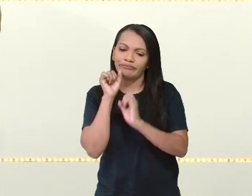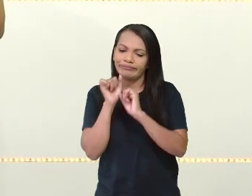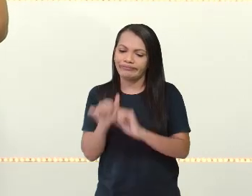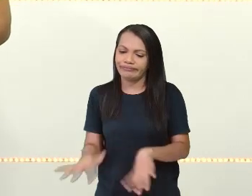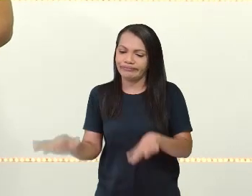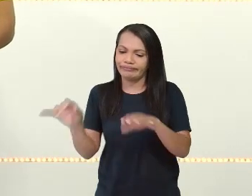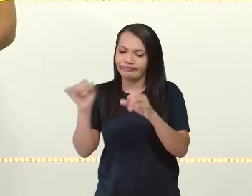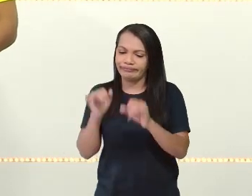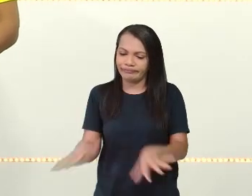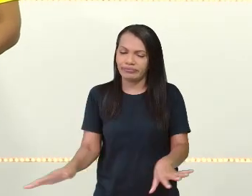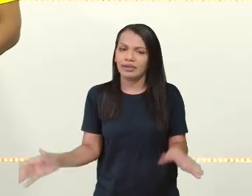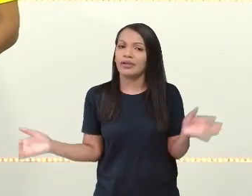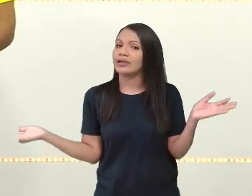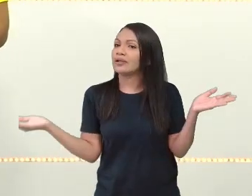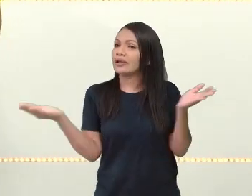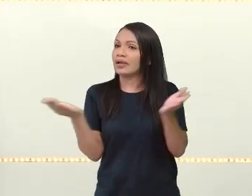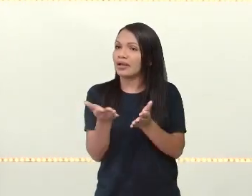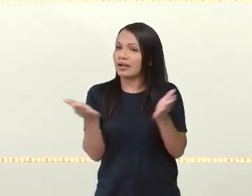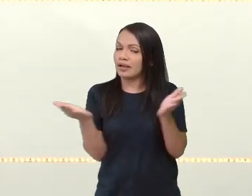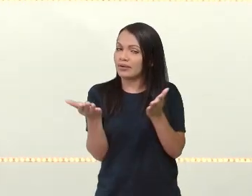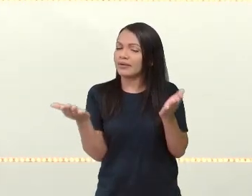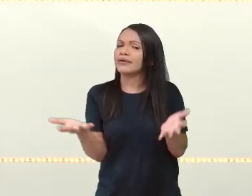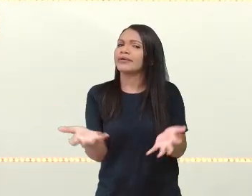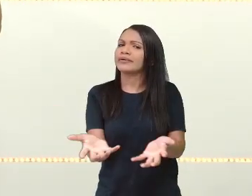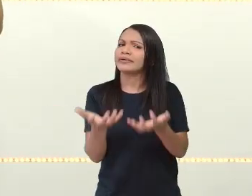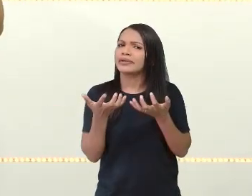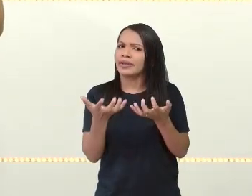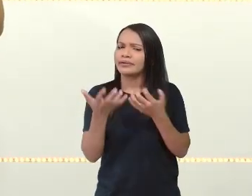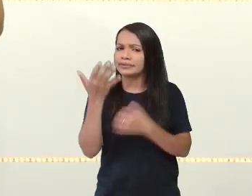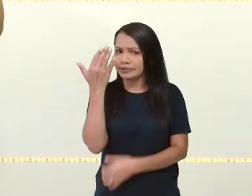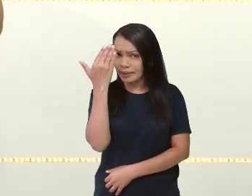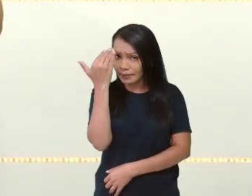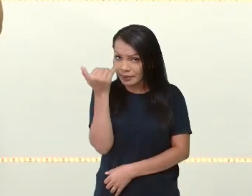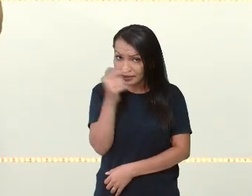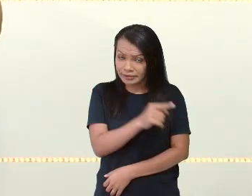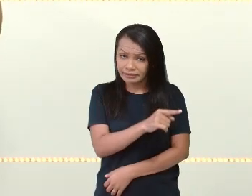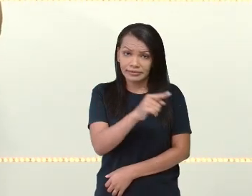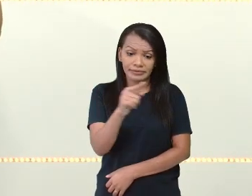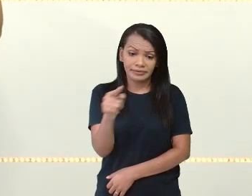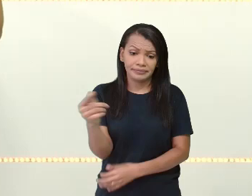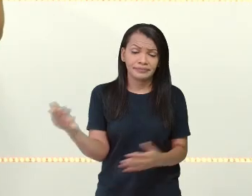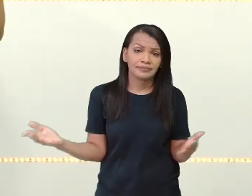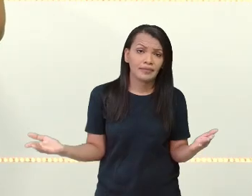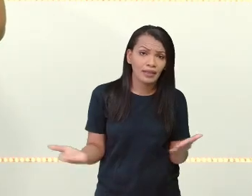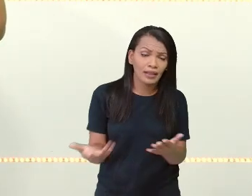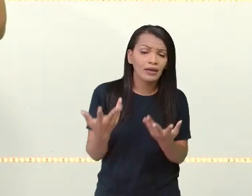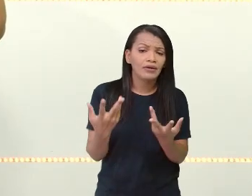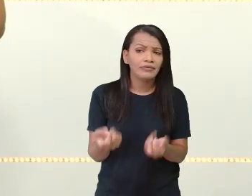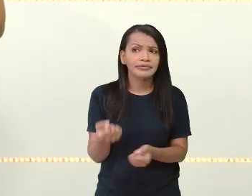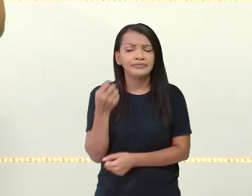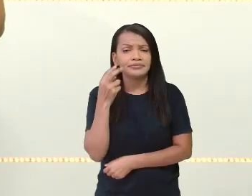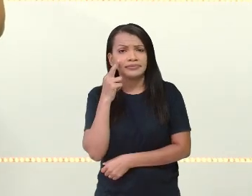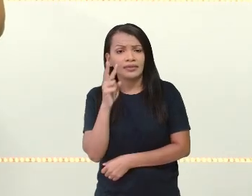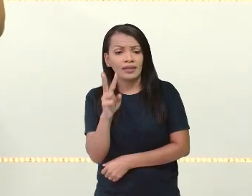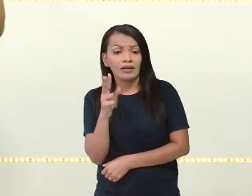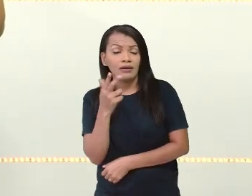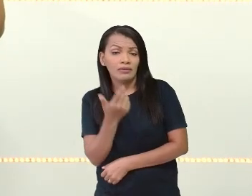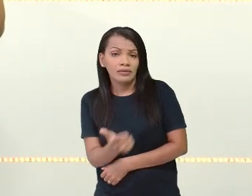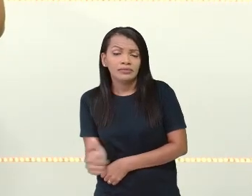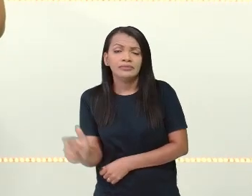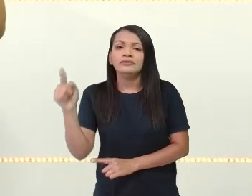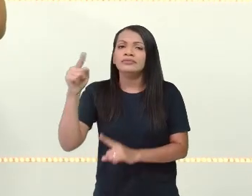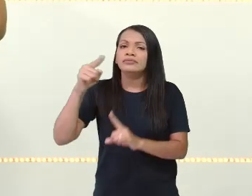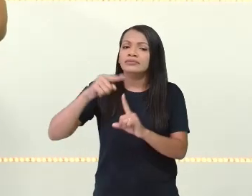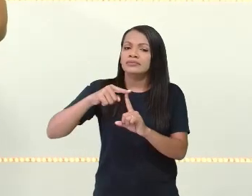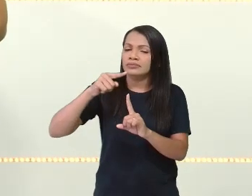E agora, eu quero saber de vocês. Agora, vamos ver outro tipo de consumo,